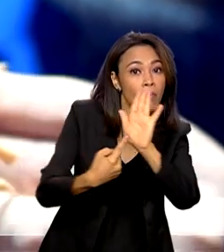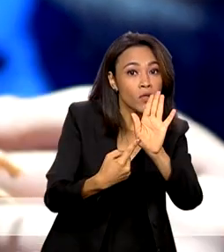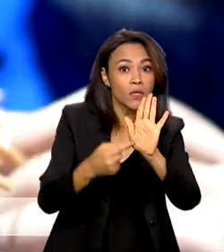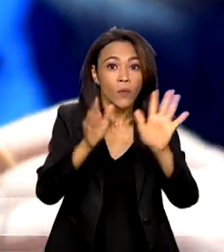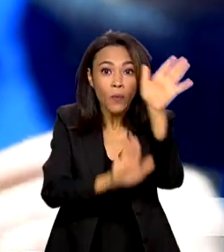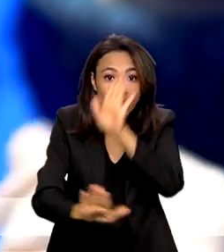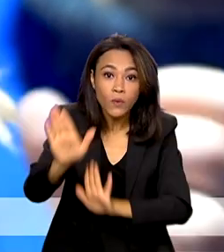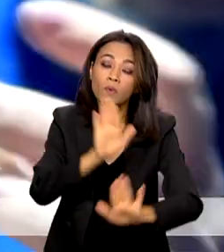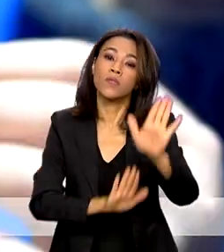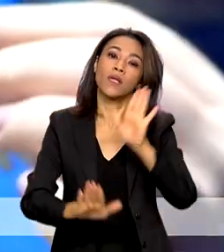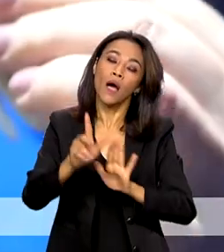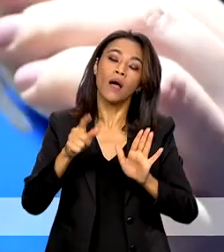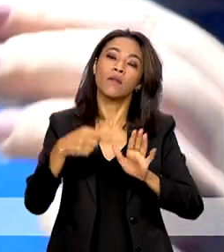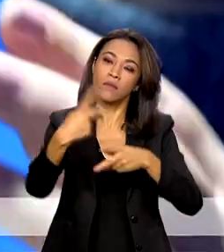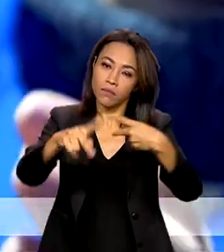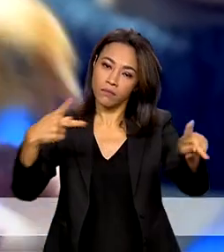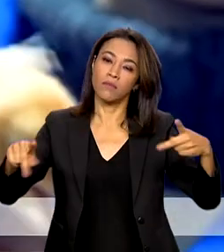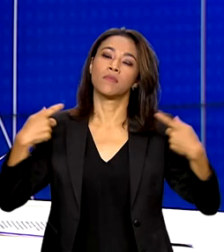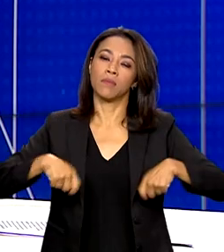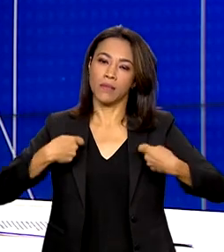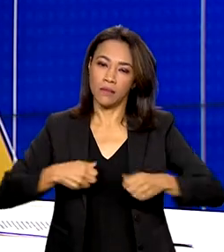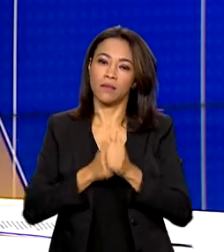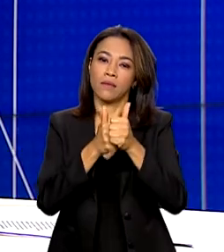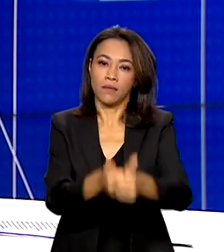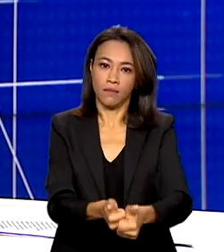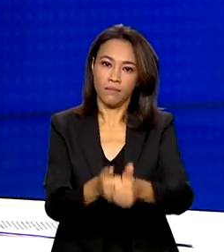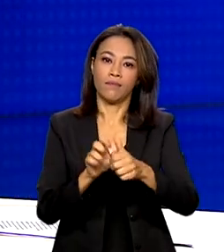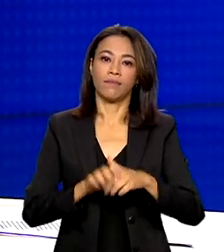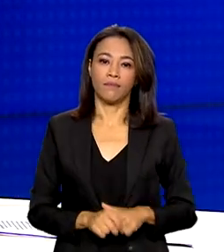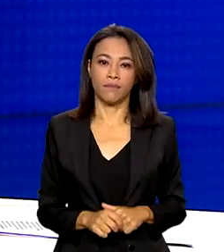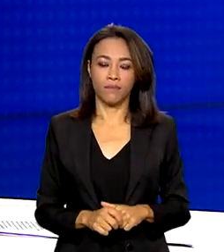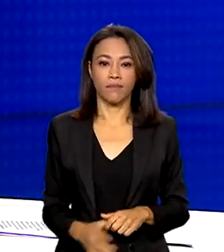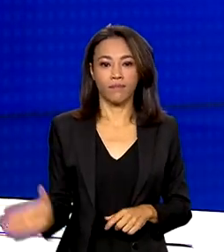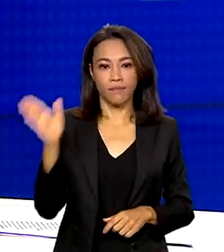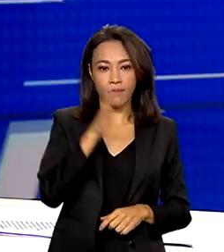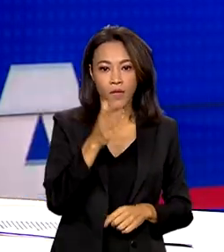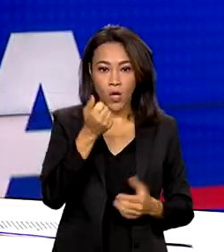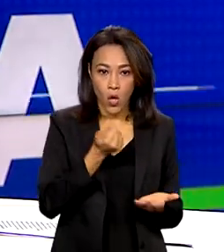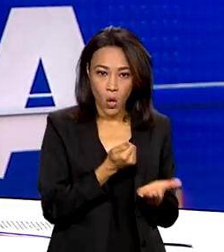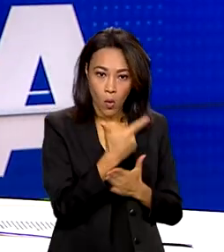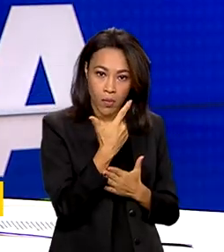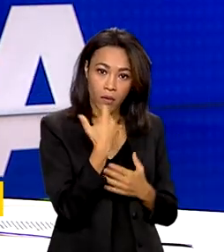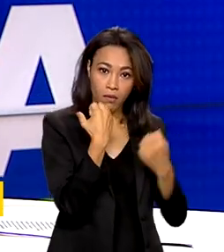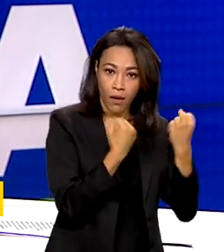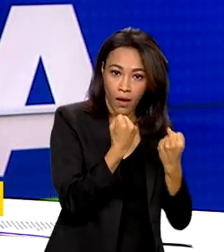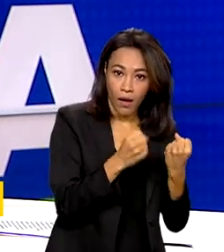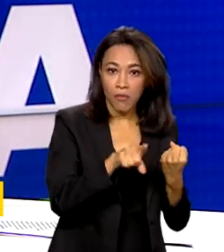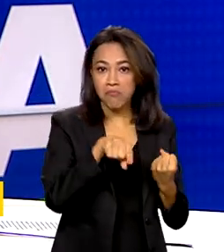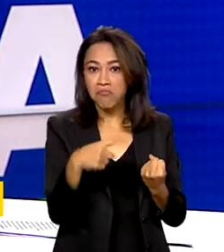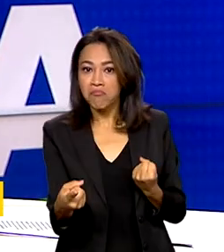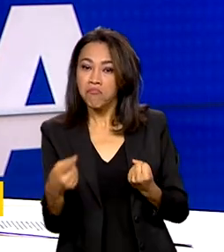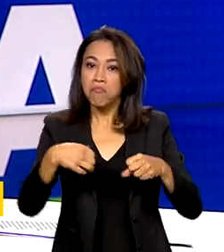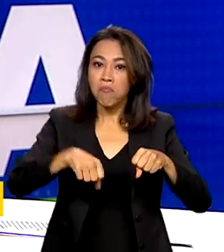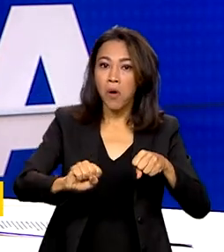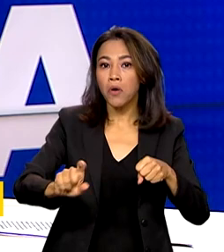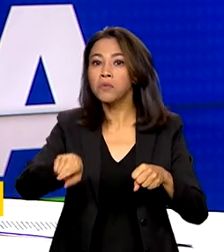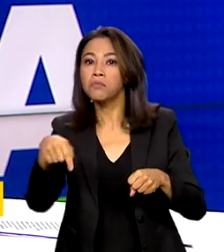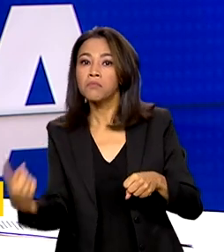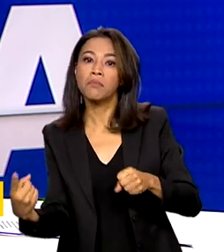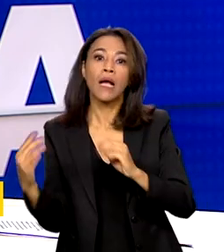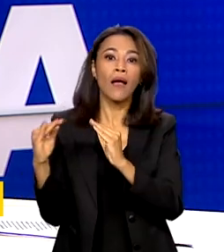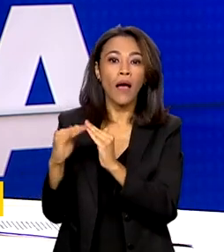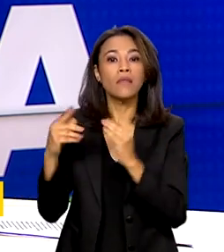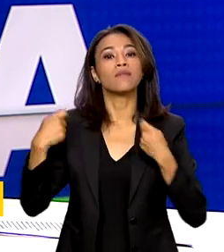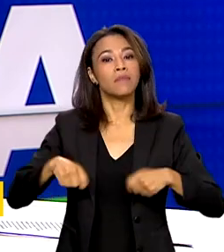que os avicultores devem adotar. Comprar um carro, uma moto ou uma casa, tudo isso exige